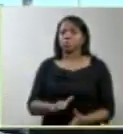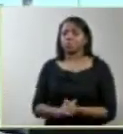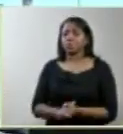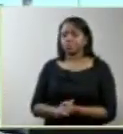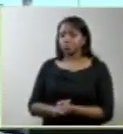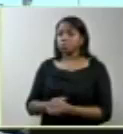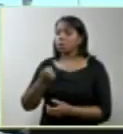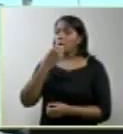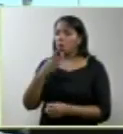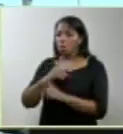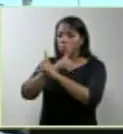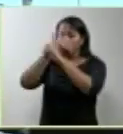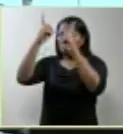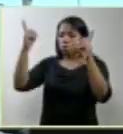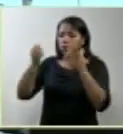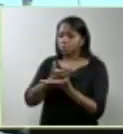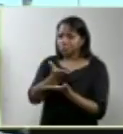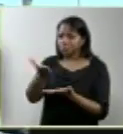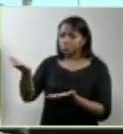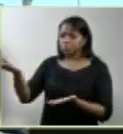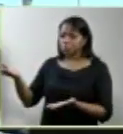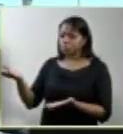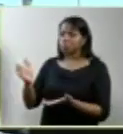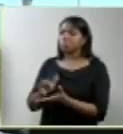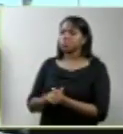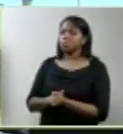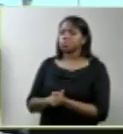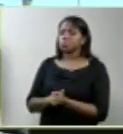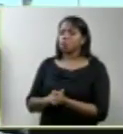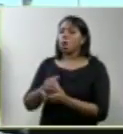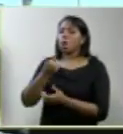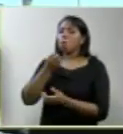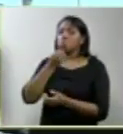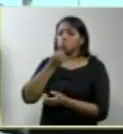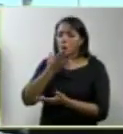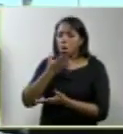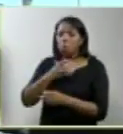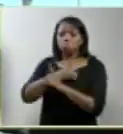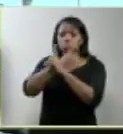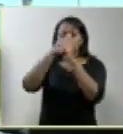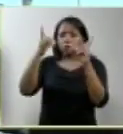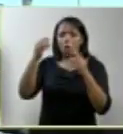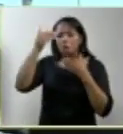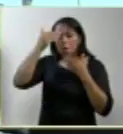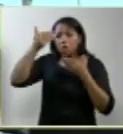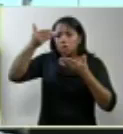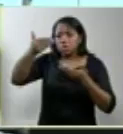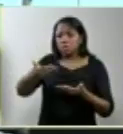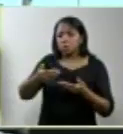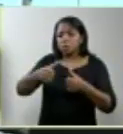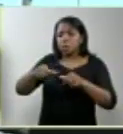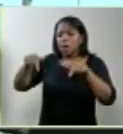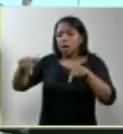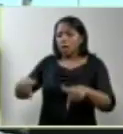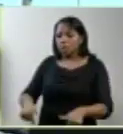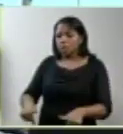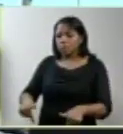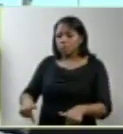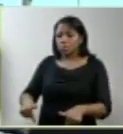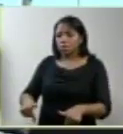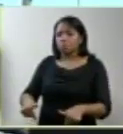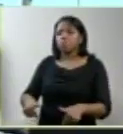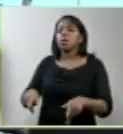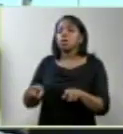Bom dia, senhor presidente. Bom dia a todos. Agradeço especialmente a oportunidade de estar